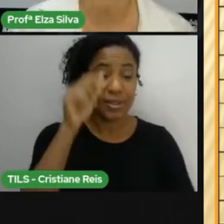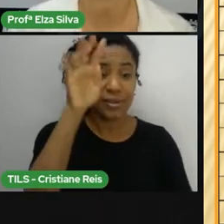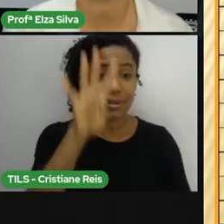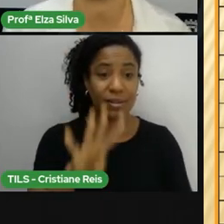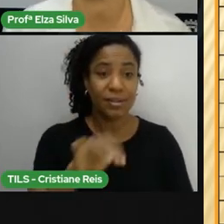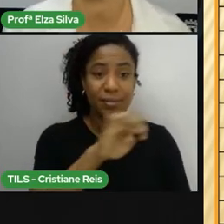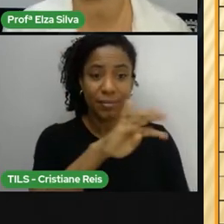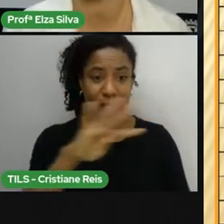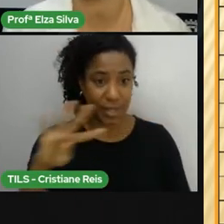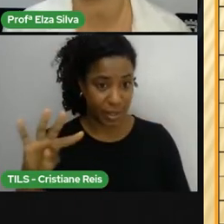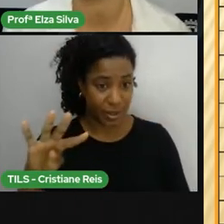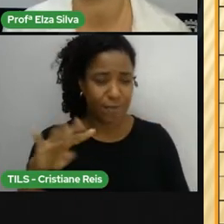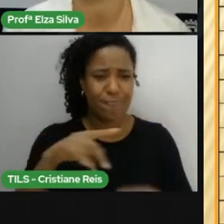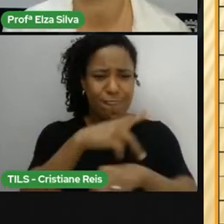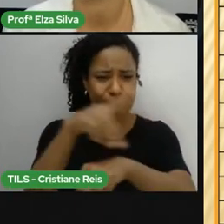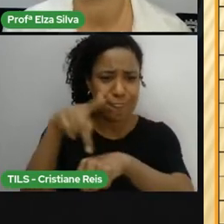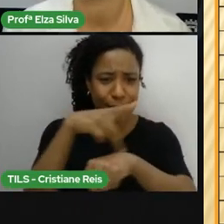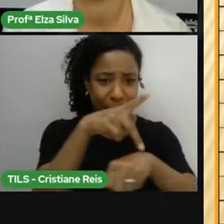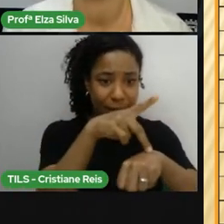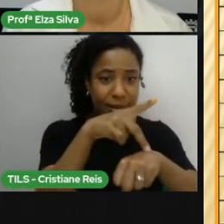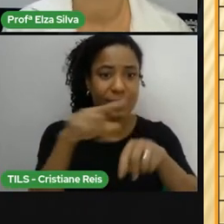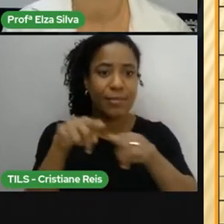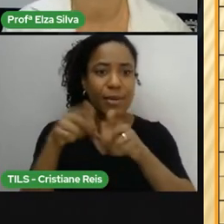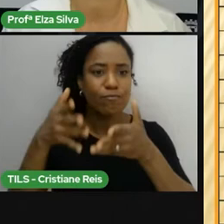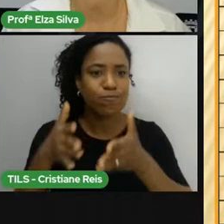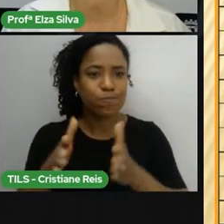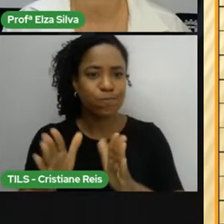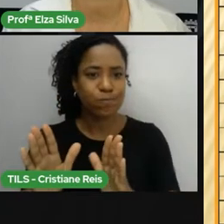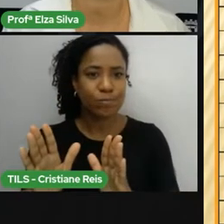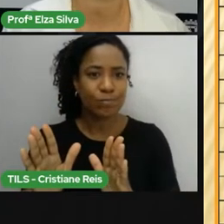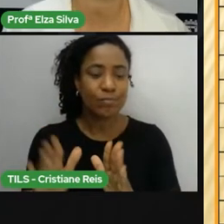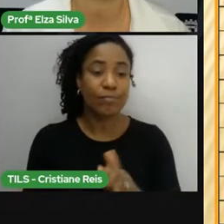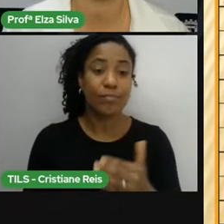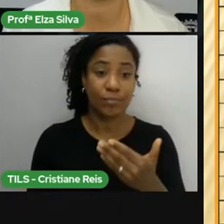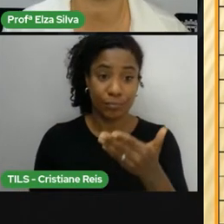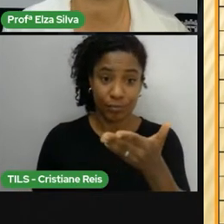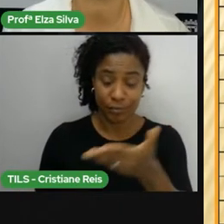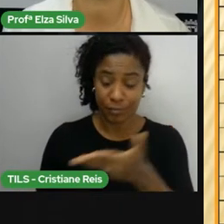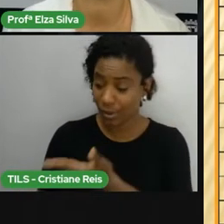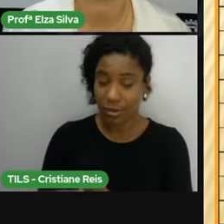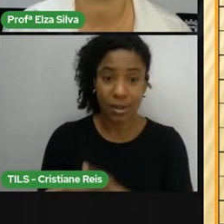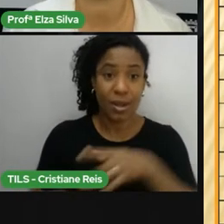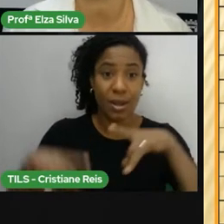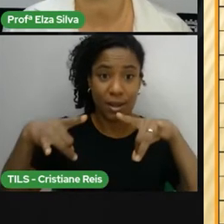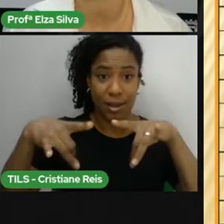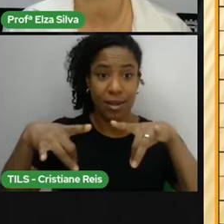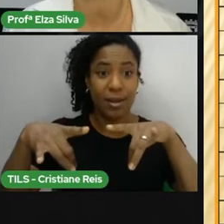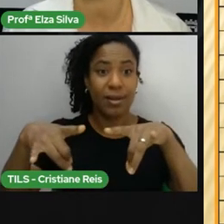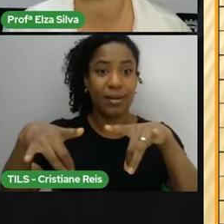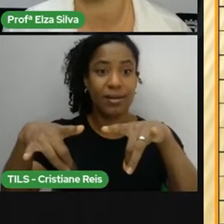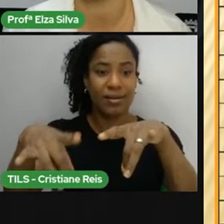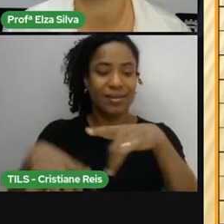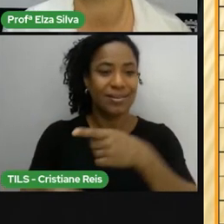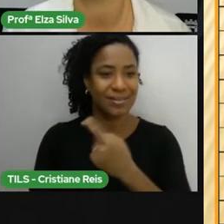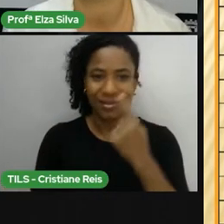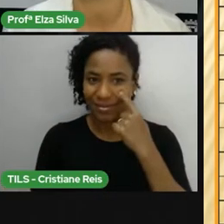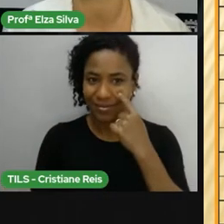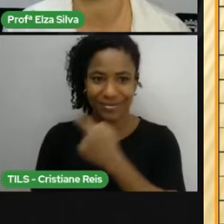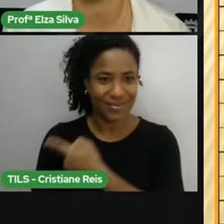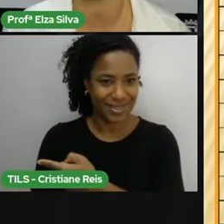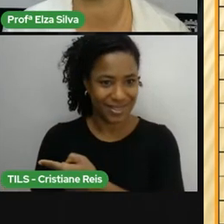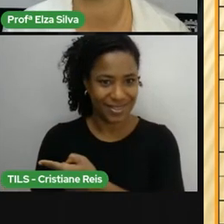Outras nacionalidades Então quem nasce na Austrália É australiano